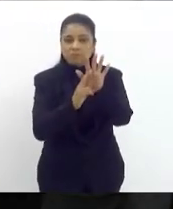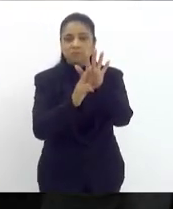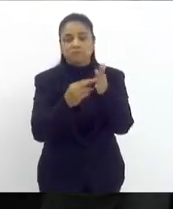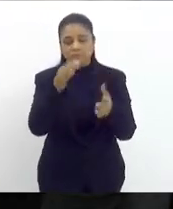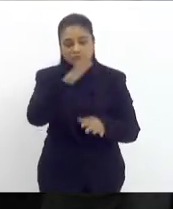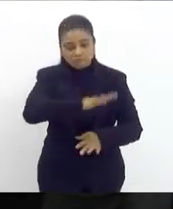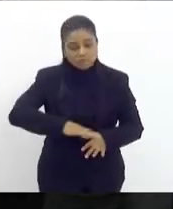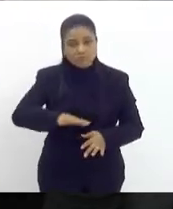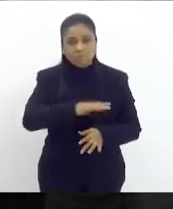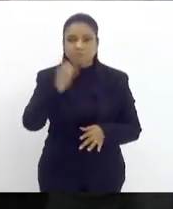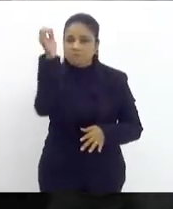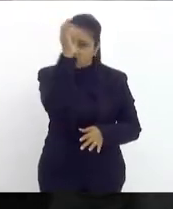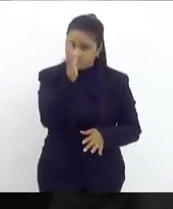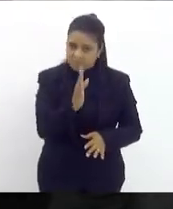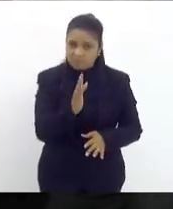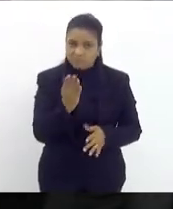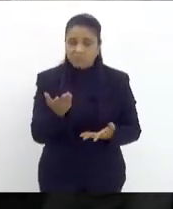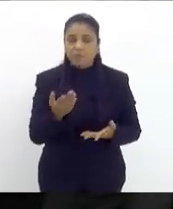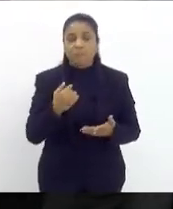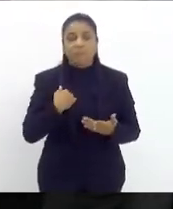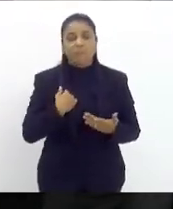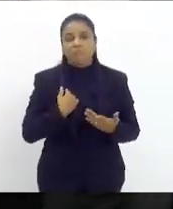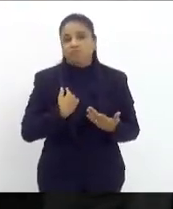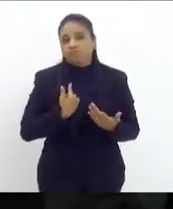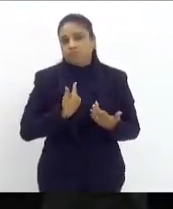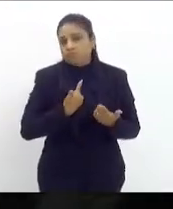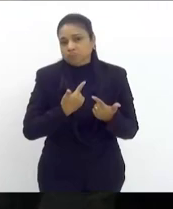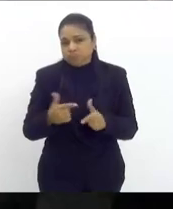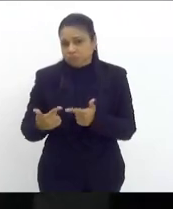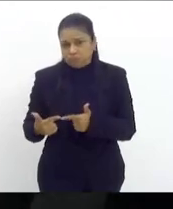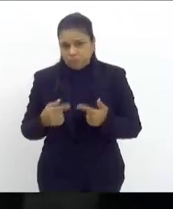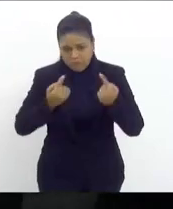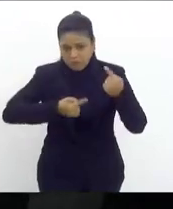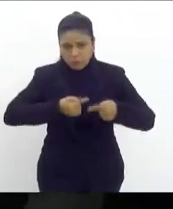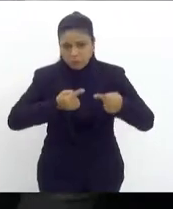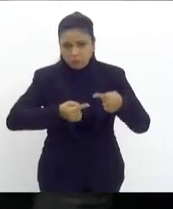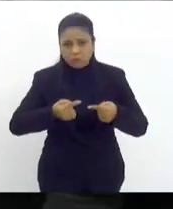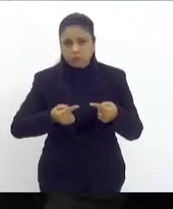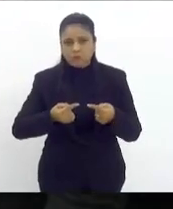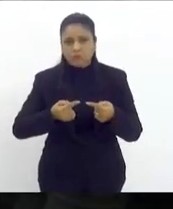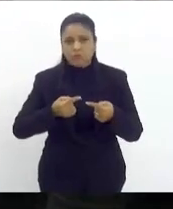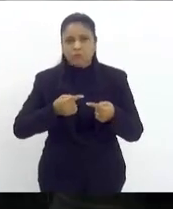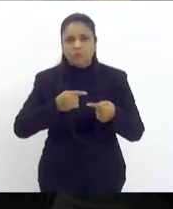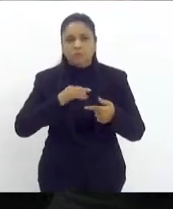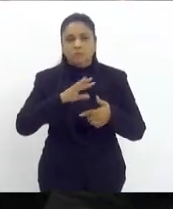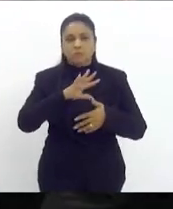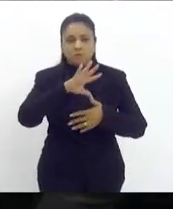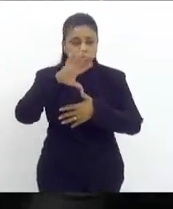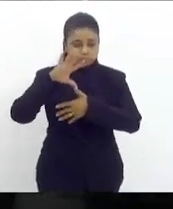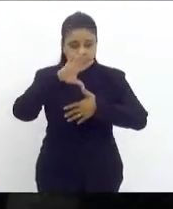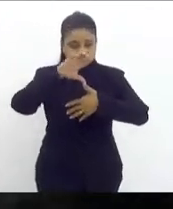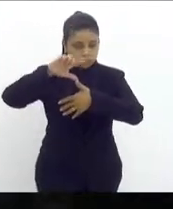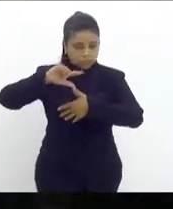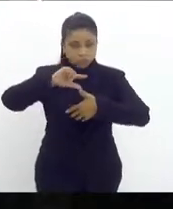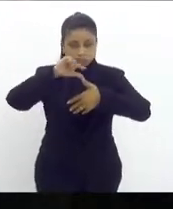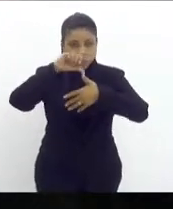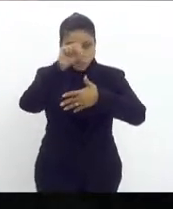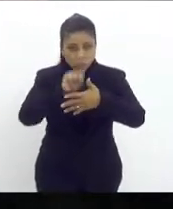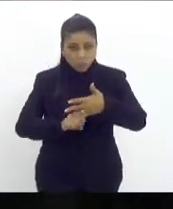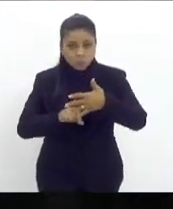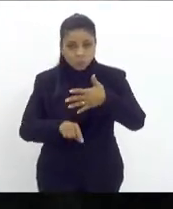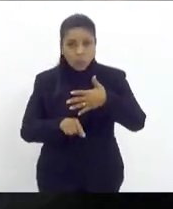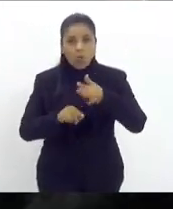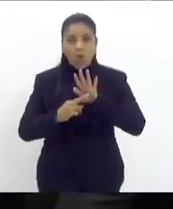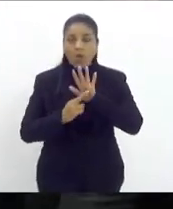e é indiscutível que ter a Unasul no Brasil representada por todos